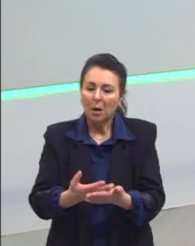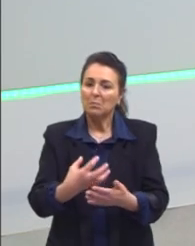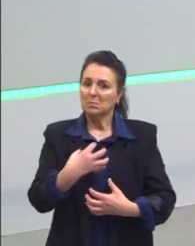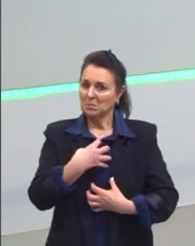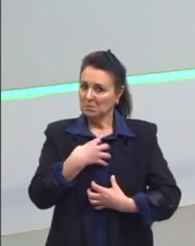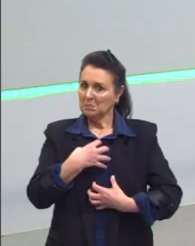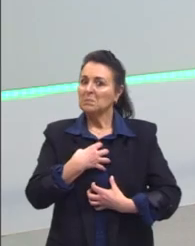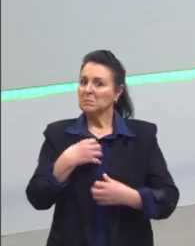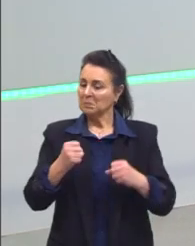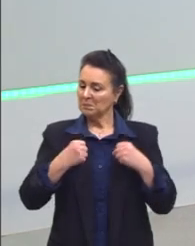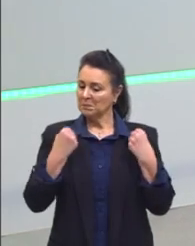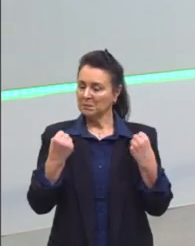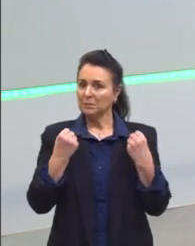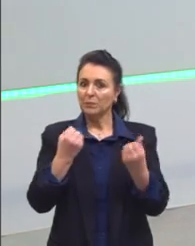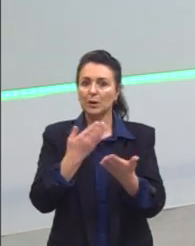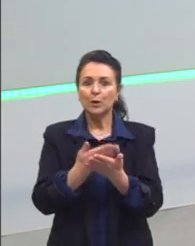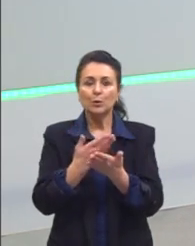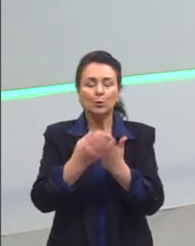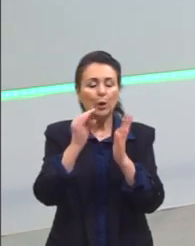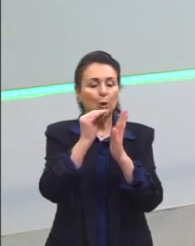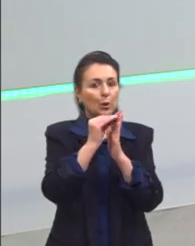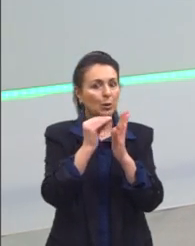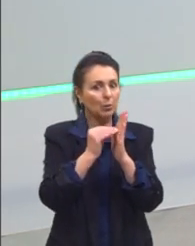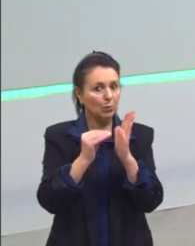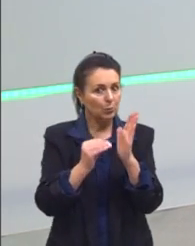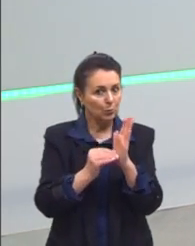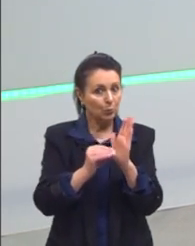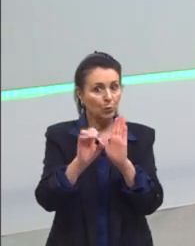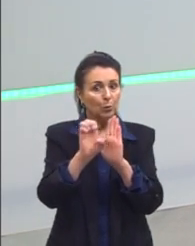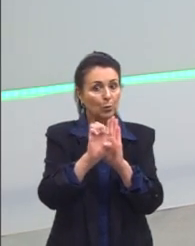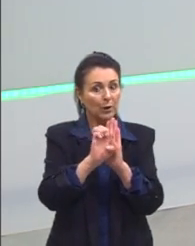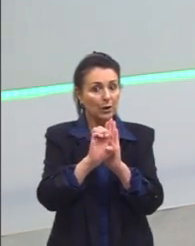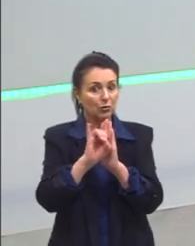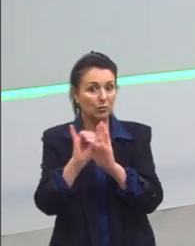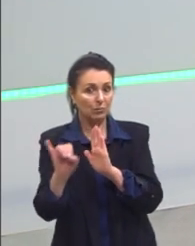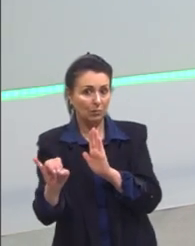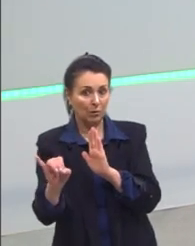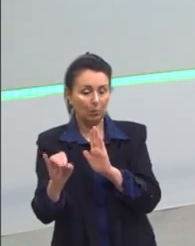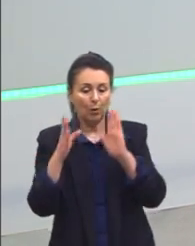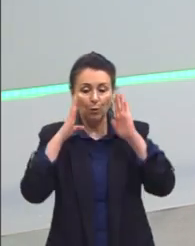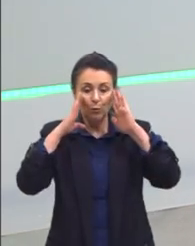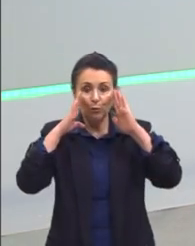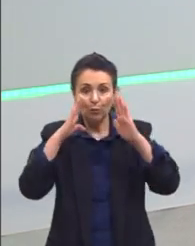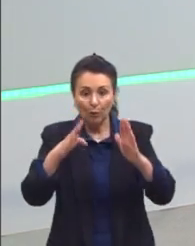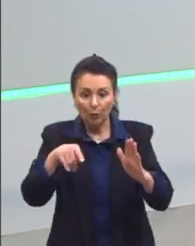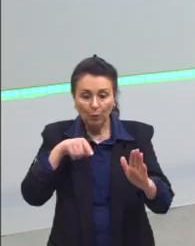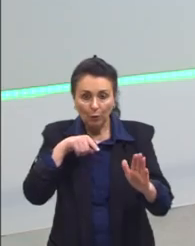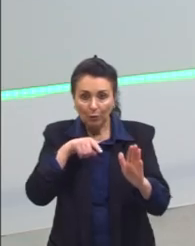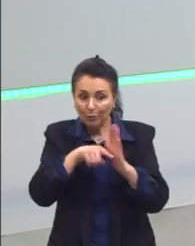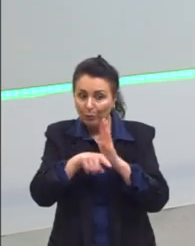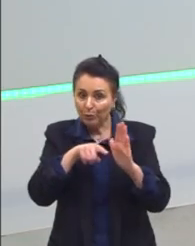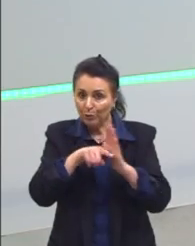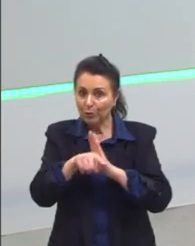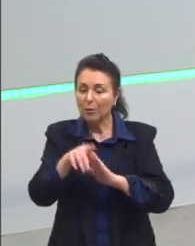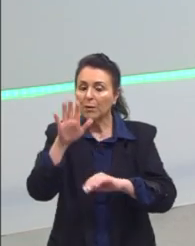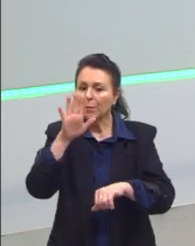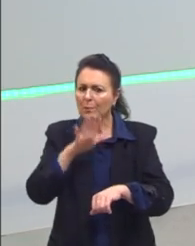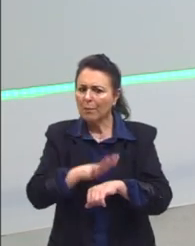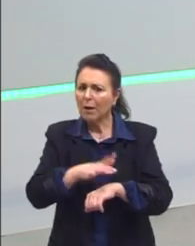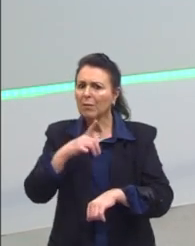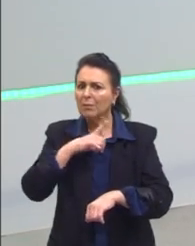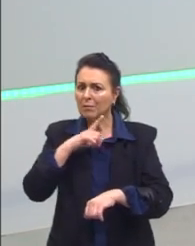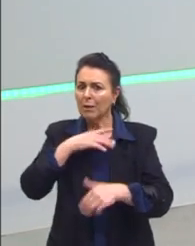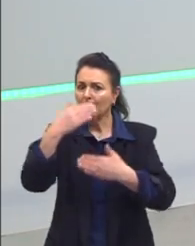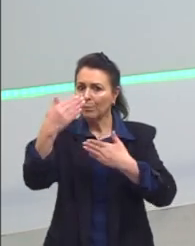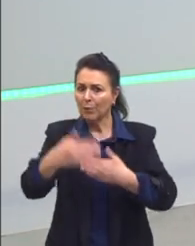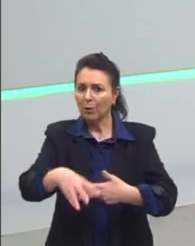Estude todo o conteúdo pedido no edital e dê foco às questões que mais caem no Enem. Vocês